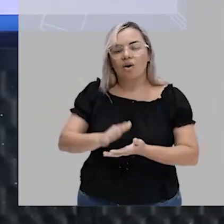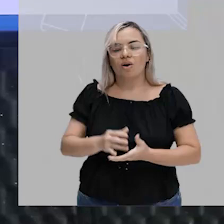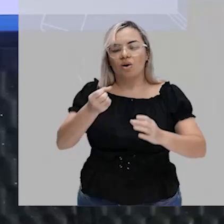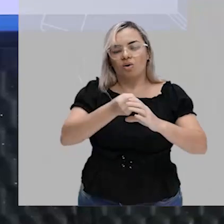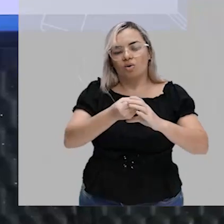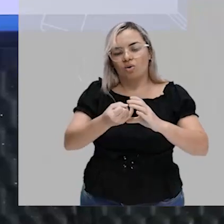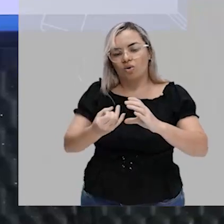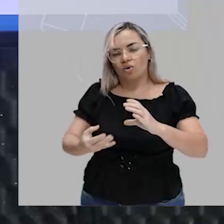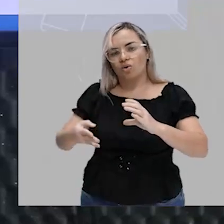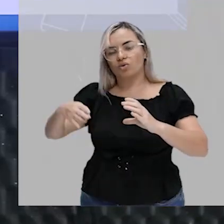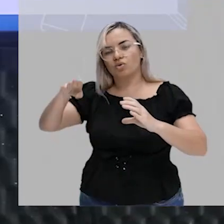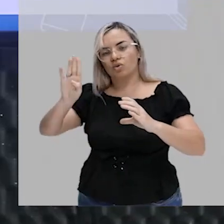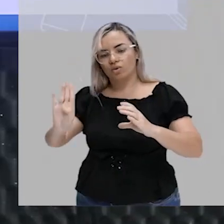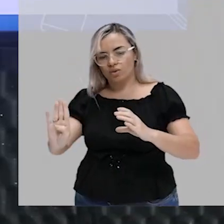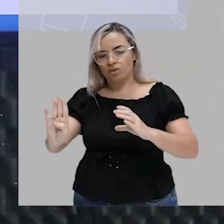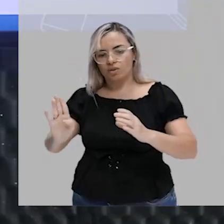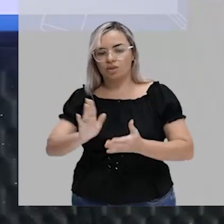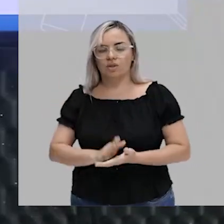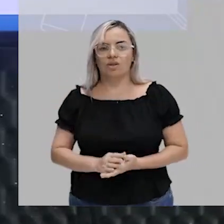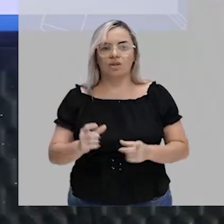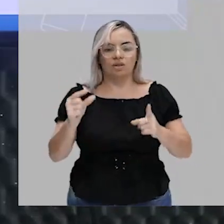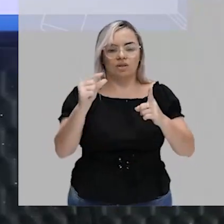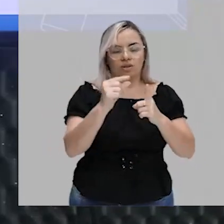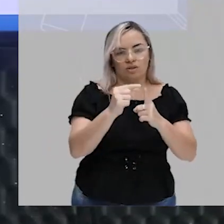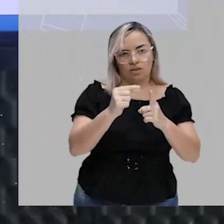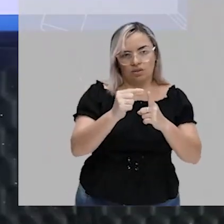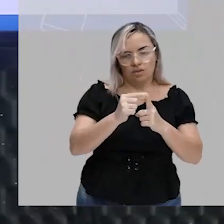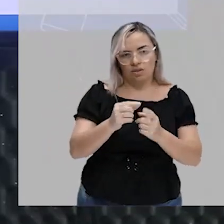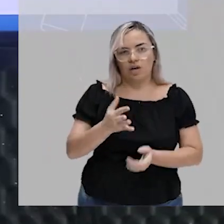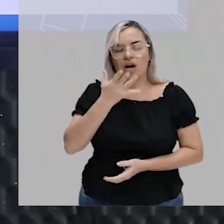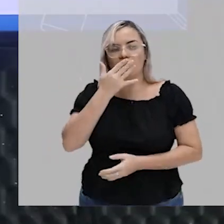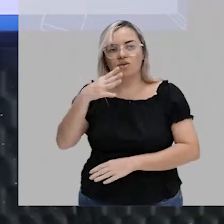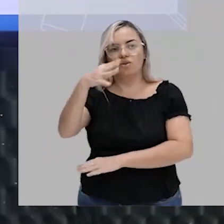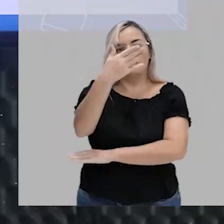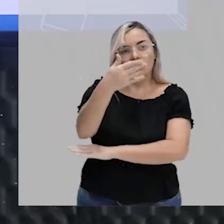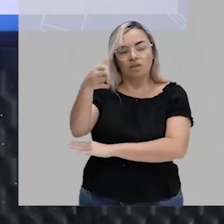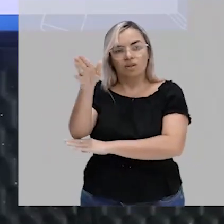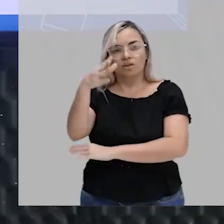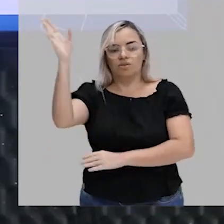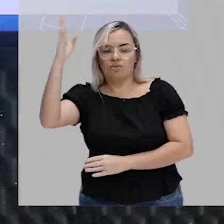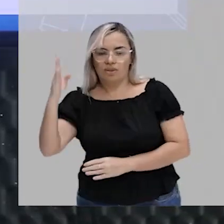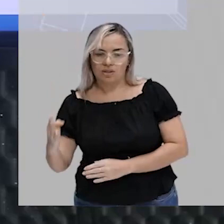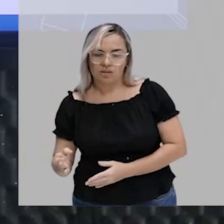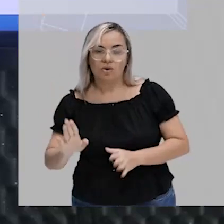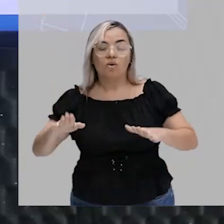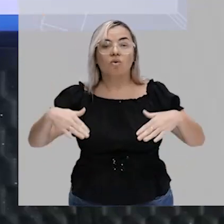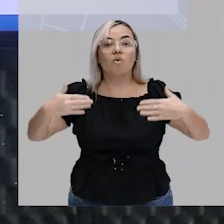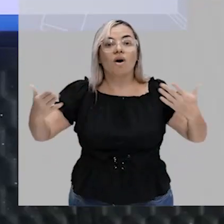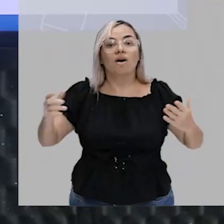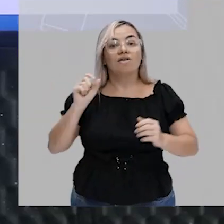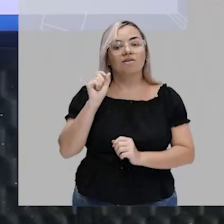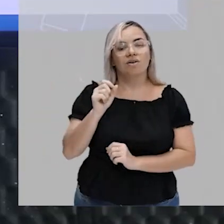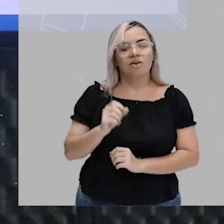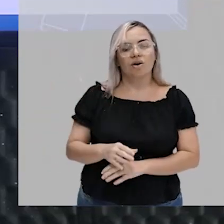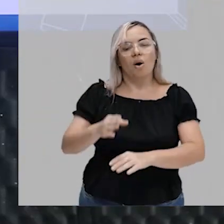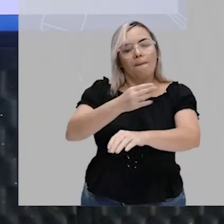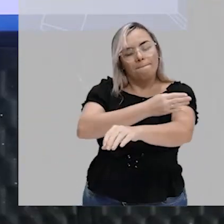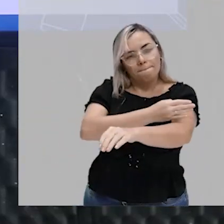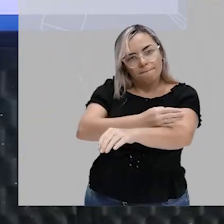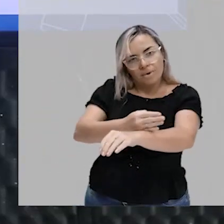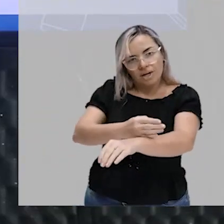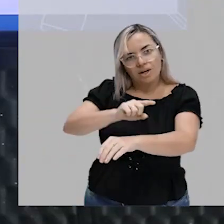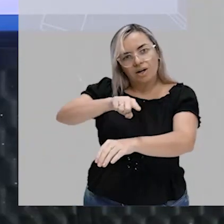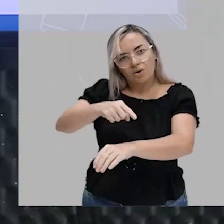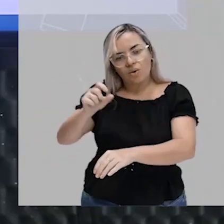é formado, né, pelas palavrinhas que representam as cores da nossa bandeira. Então, quais são elas? Branco, azul,